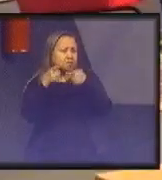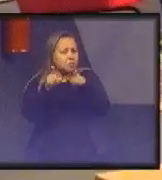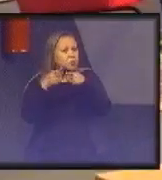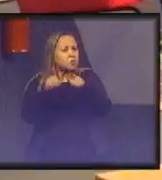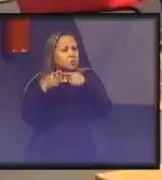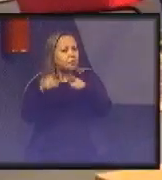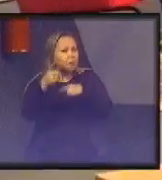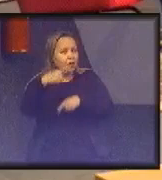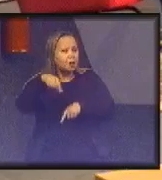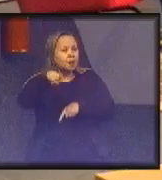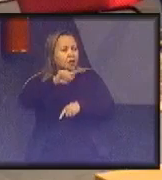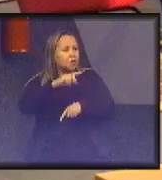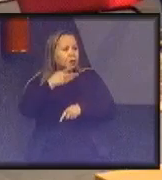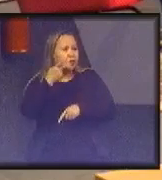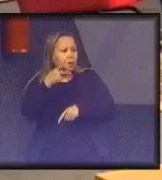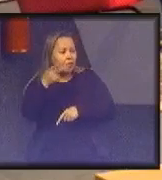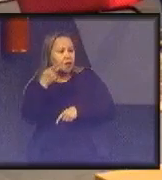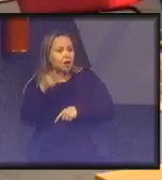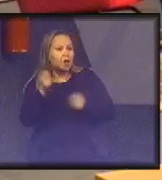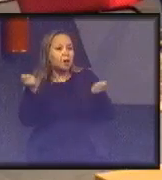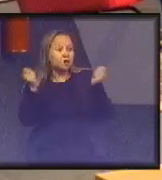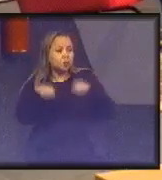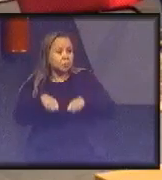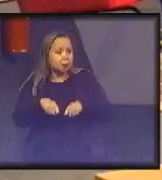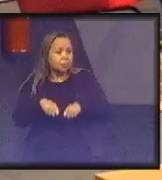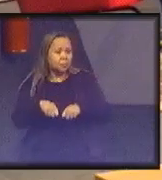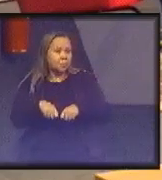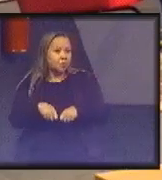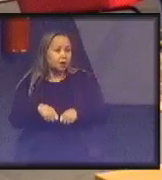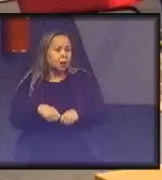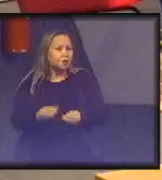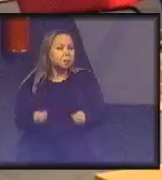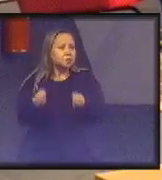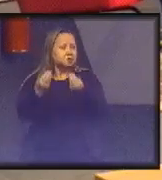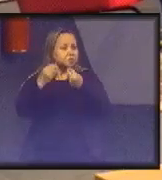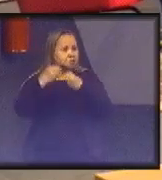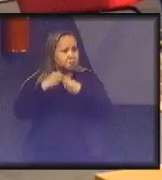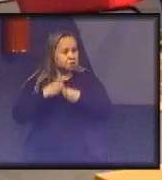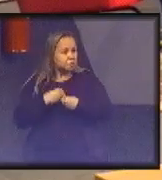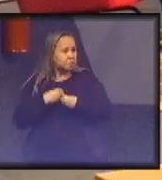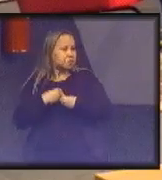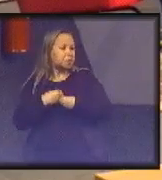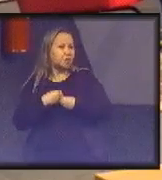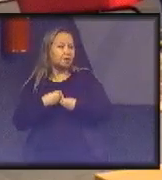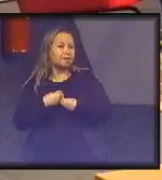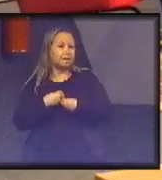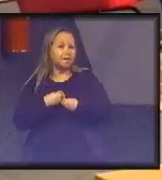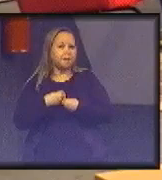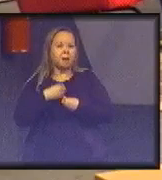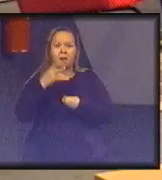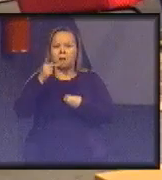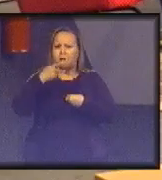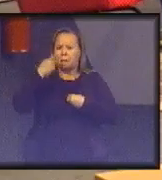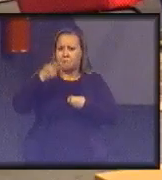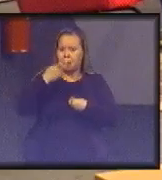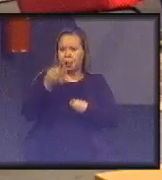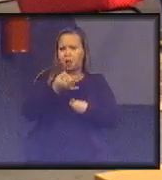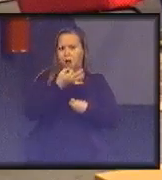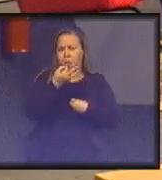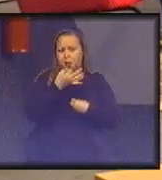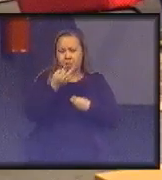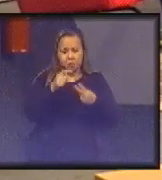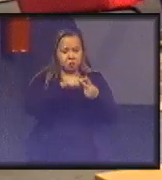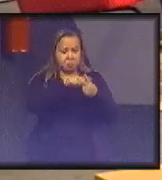possível, quando for possível, se vocês puderem nos dar alguma luz em relação a essas duas